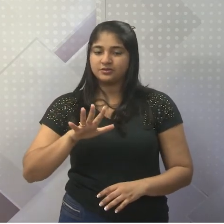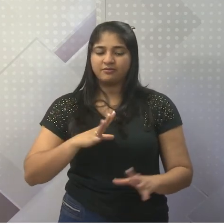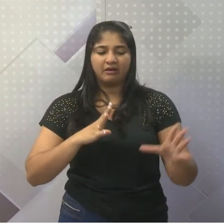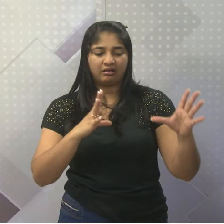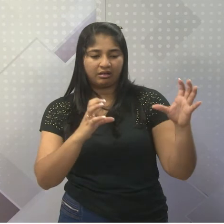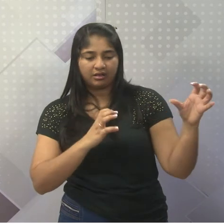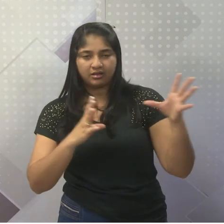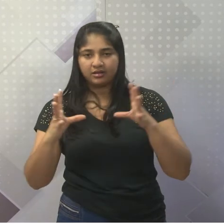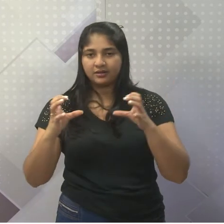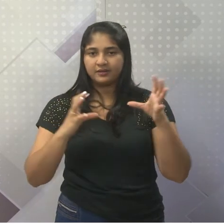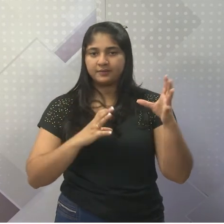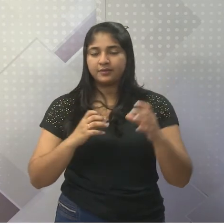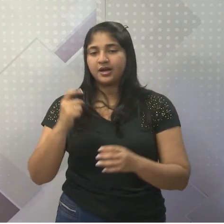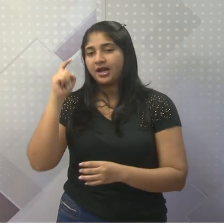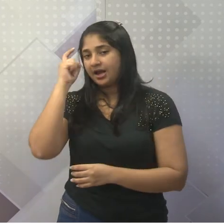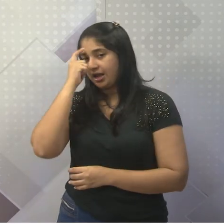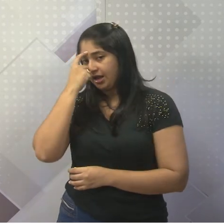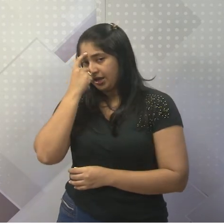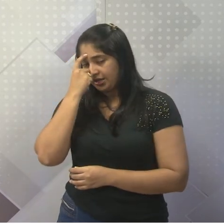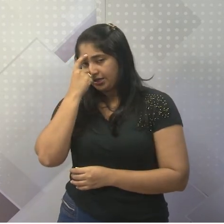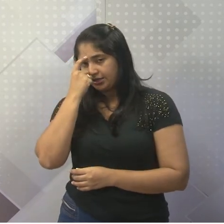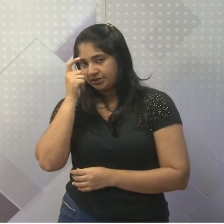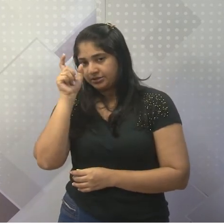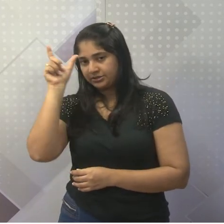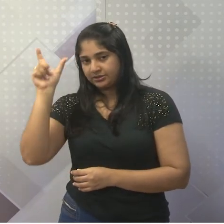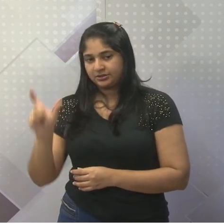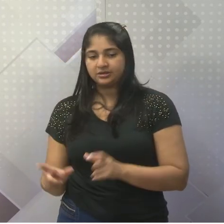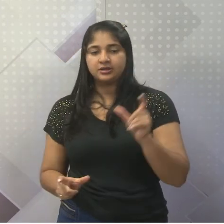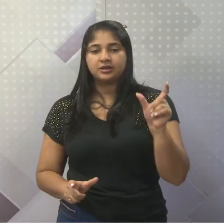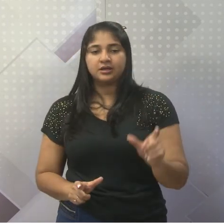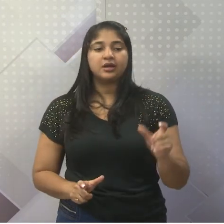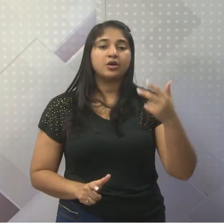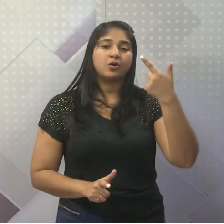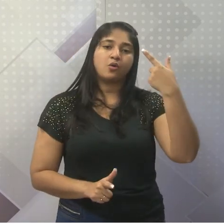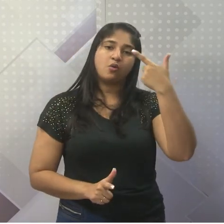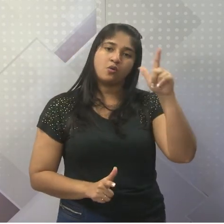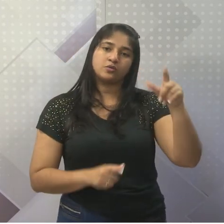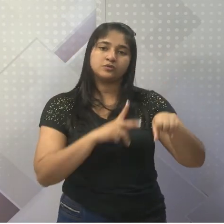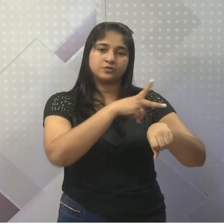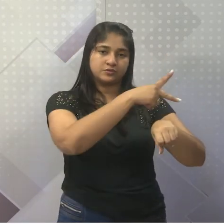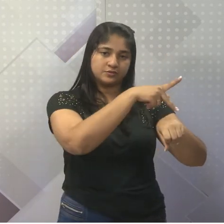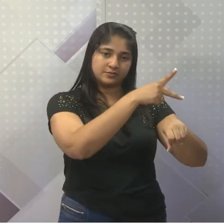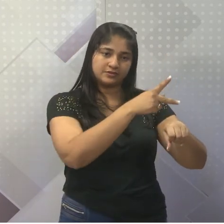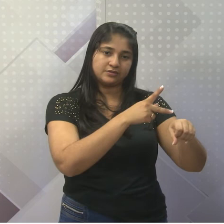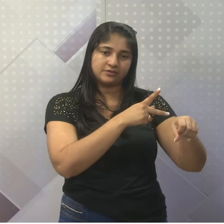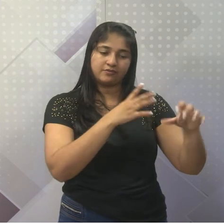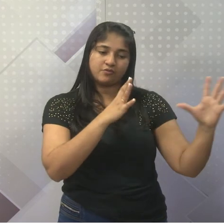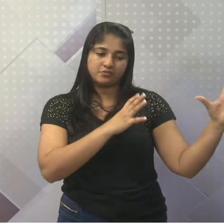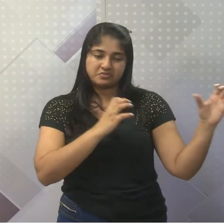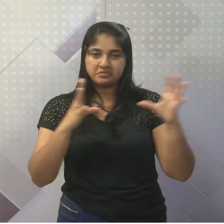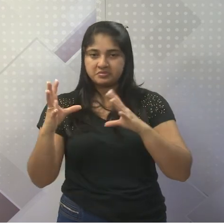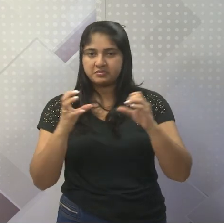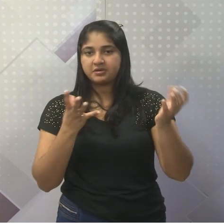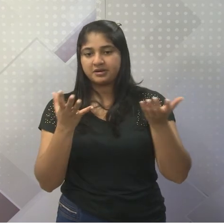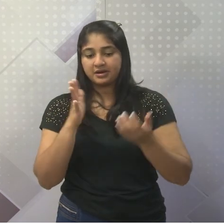entre a Índia e o Nepal e o Butão, e o Paquistão.